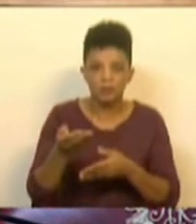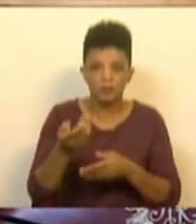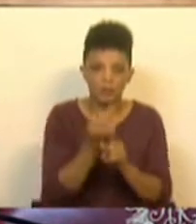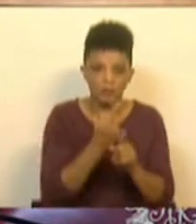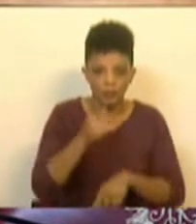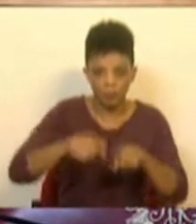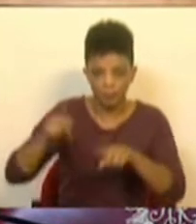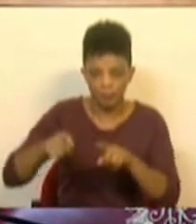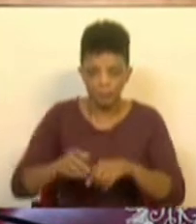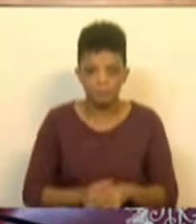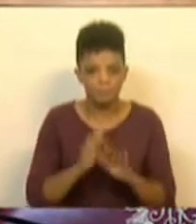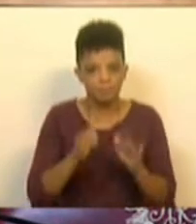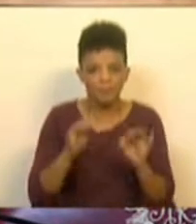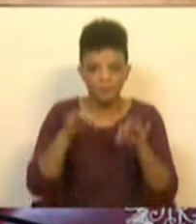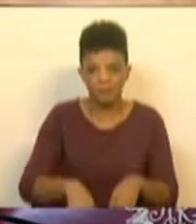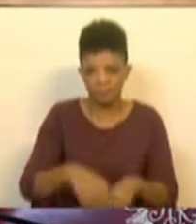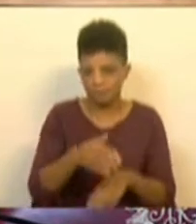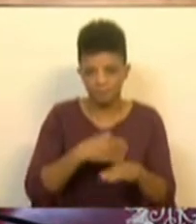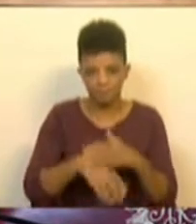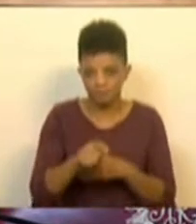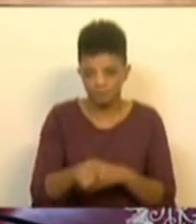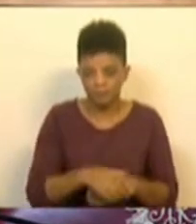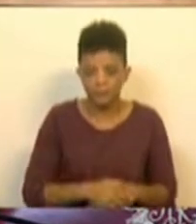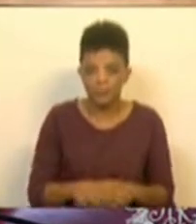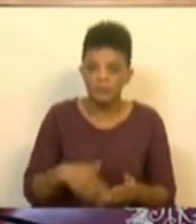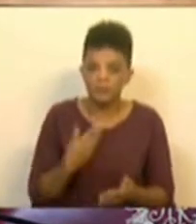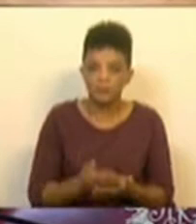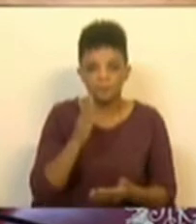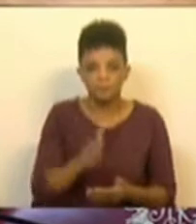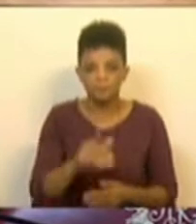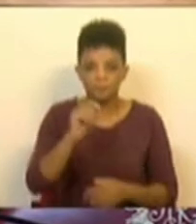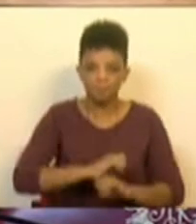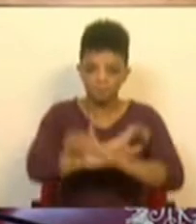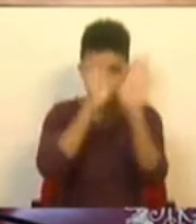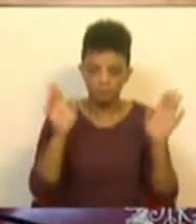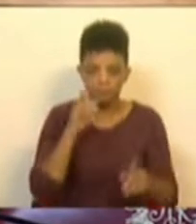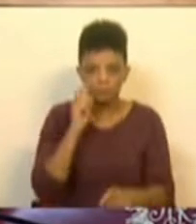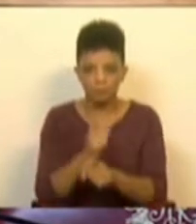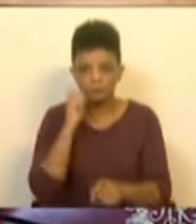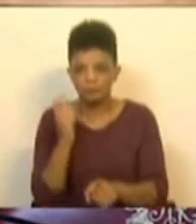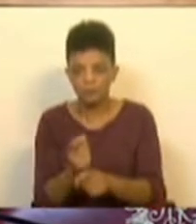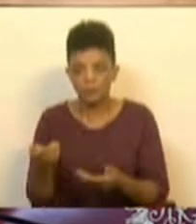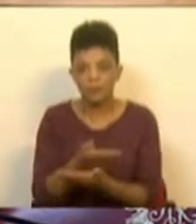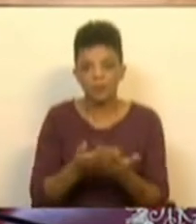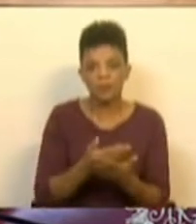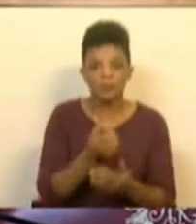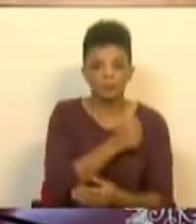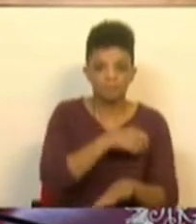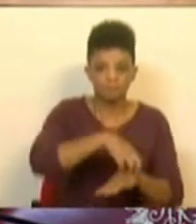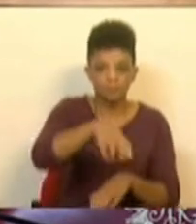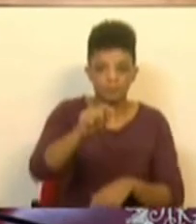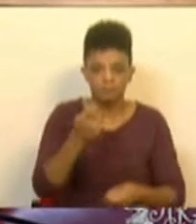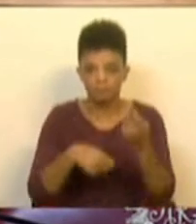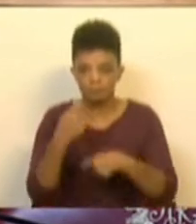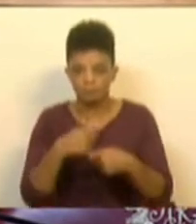agentes. É tempo de acabar com esta prática. É tempo de tornar mais justa e mais transparente a fiscalidade no mercado imobiliário e nas